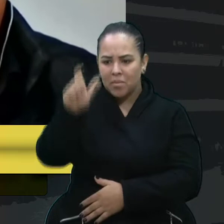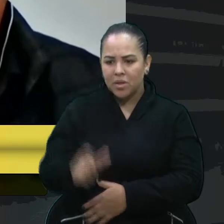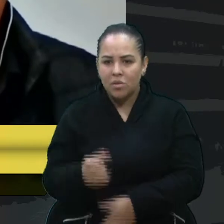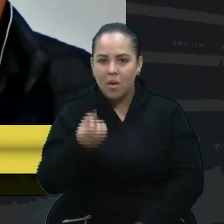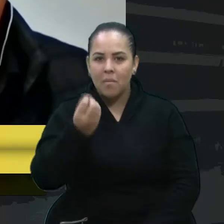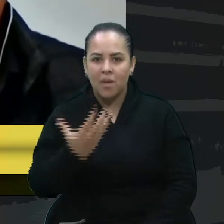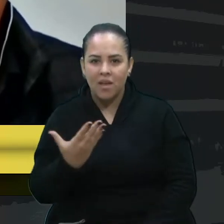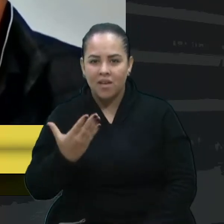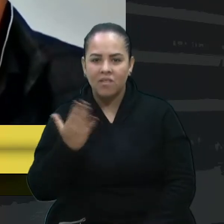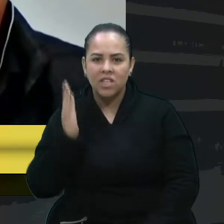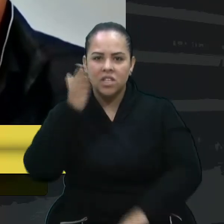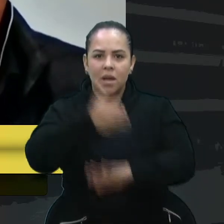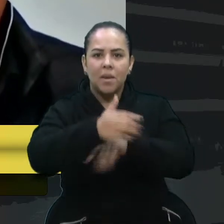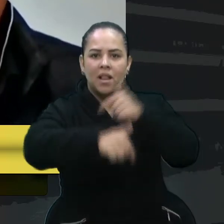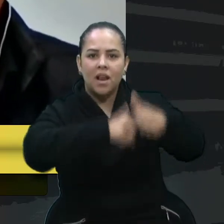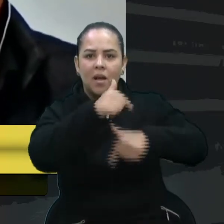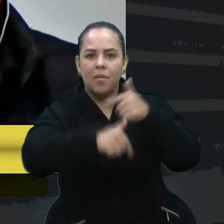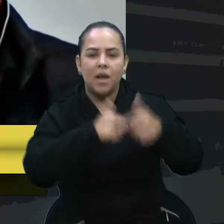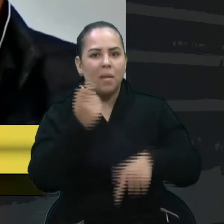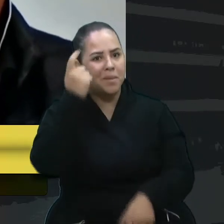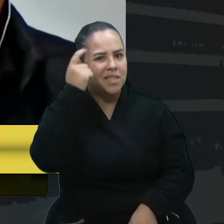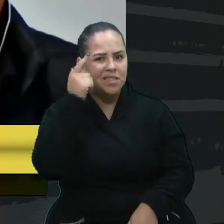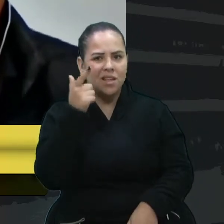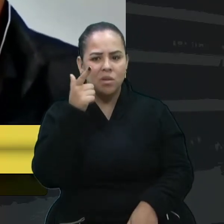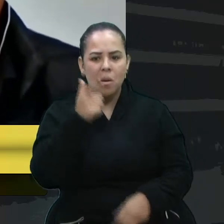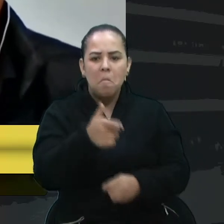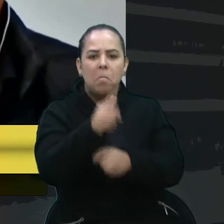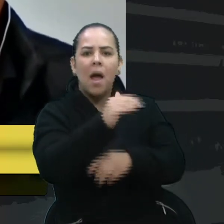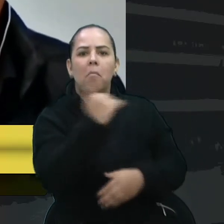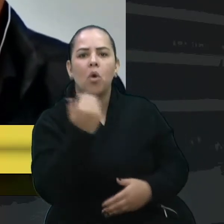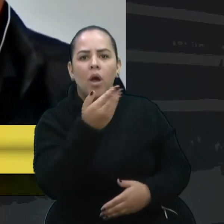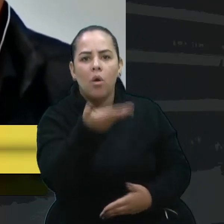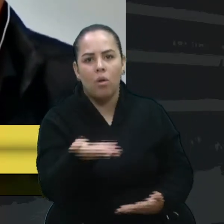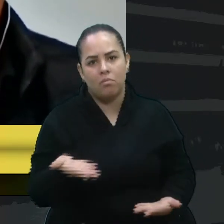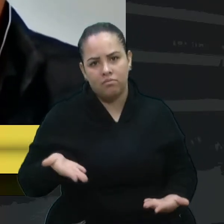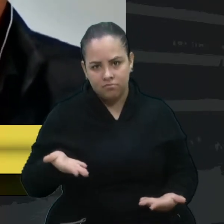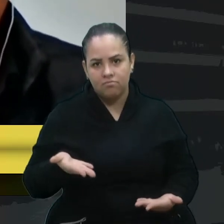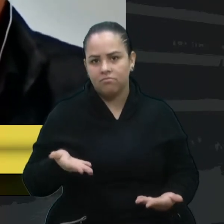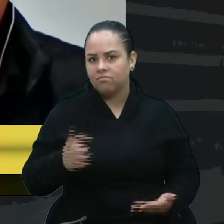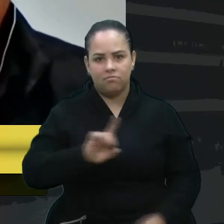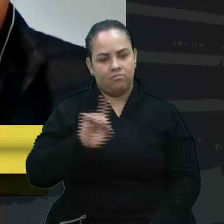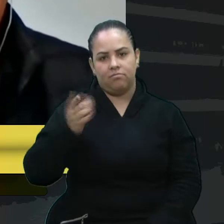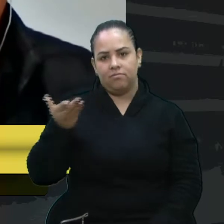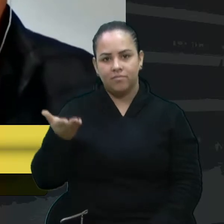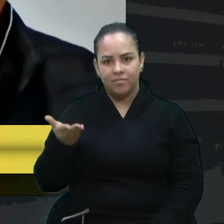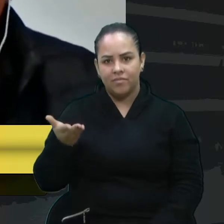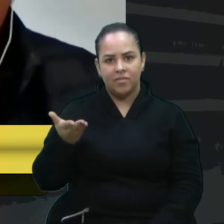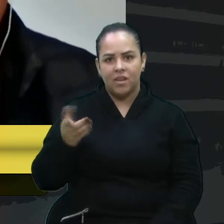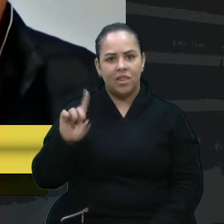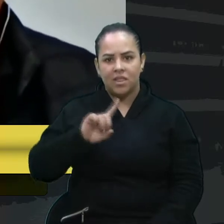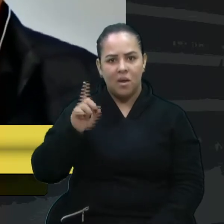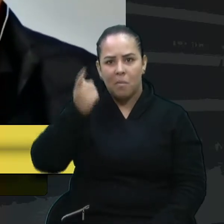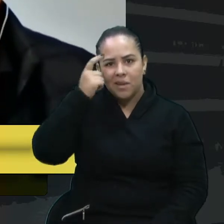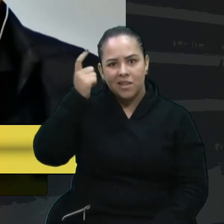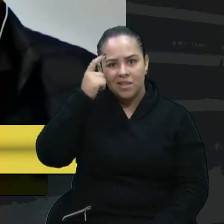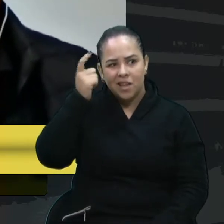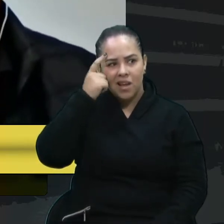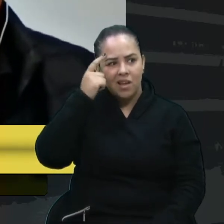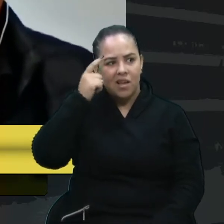de casa para ir trabalhar pensando em matar alguém. Pensando em cometer um assassinato. Jamais.